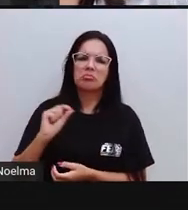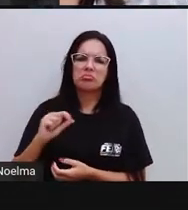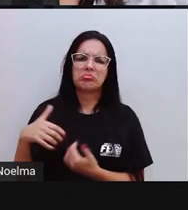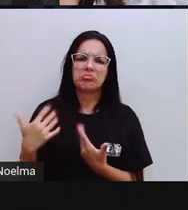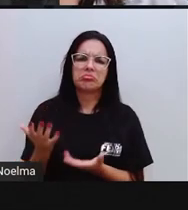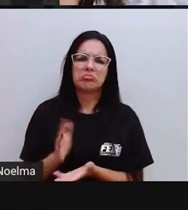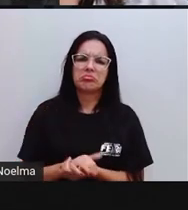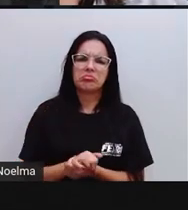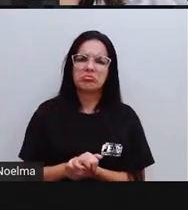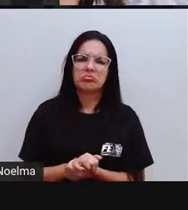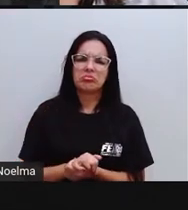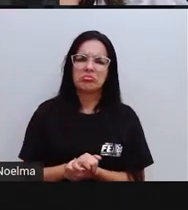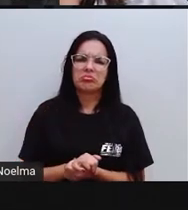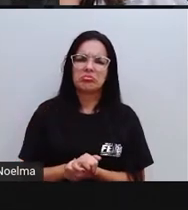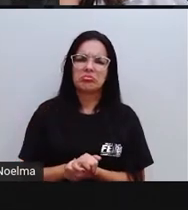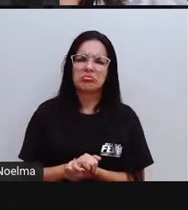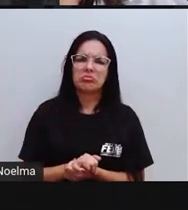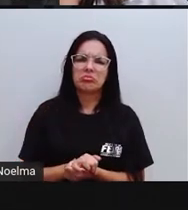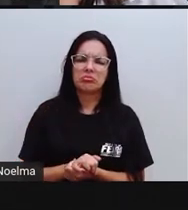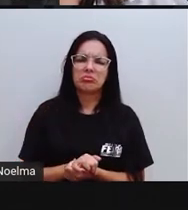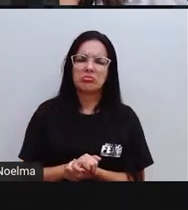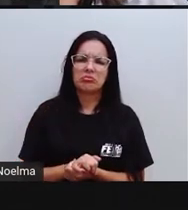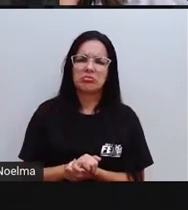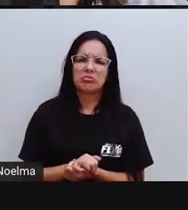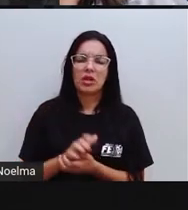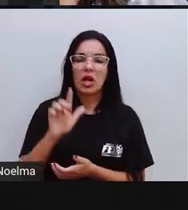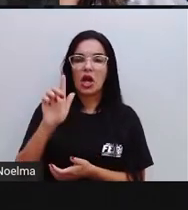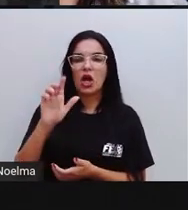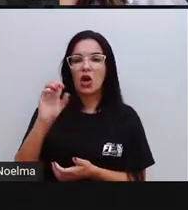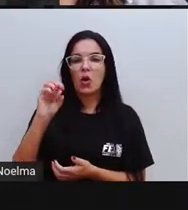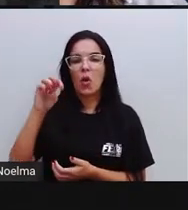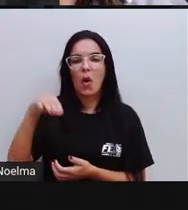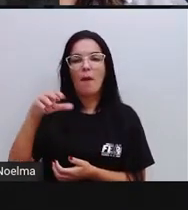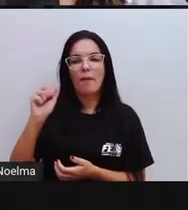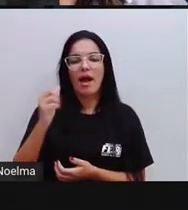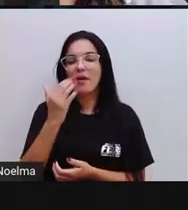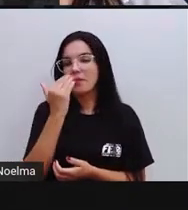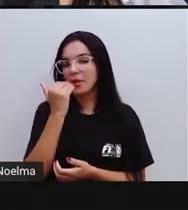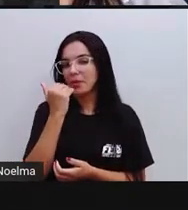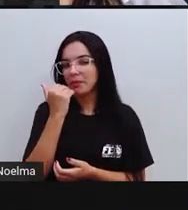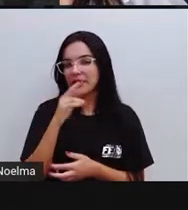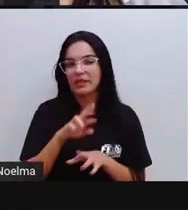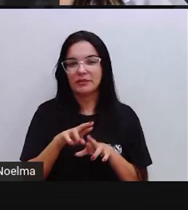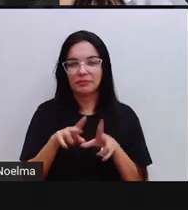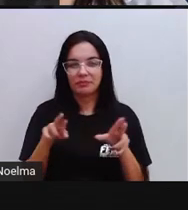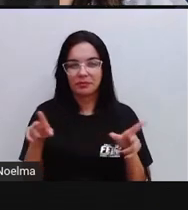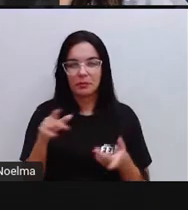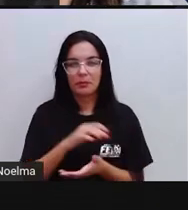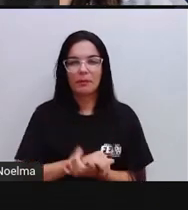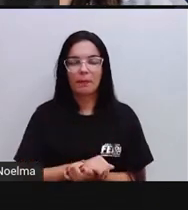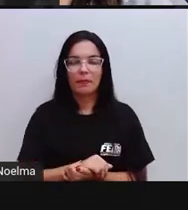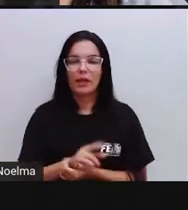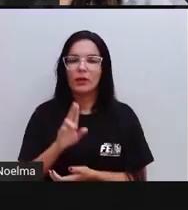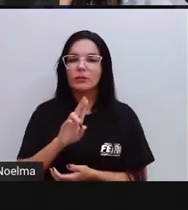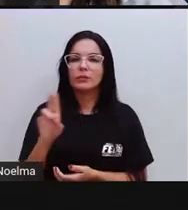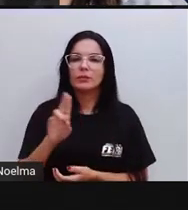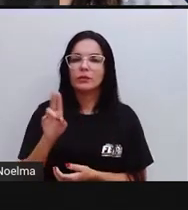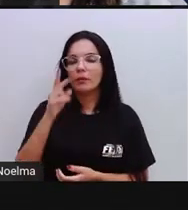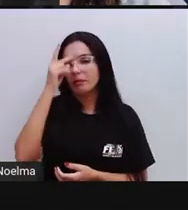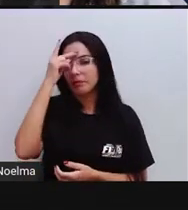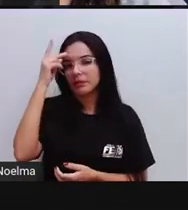sílaba será formada aí com a letra guê? Olha lá. Goma. E aqui,